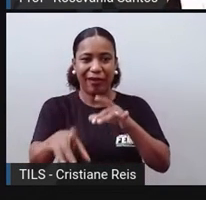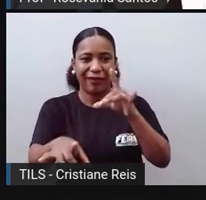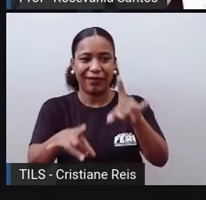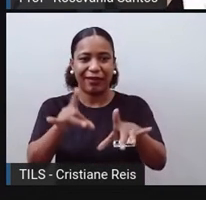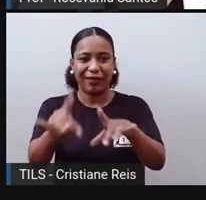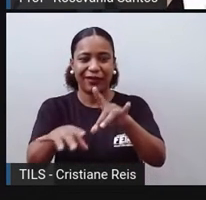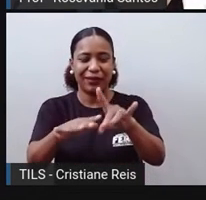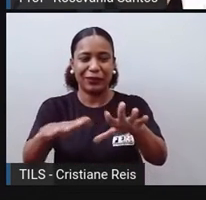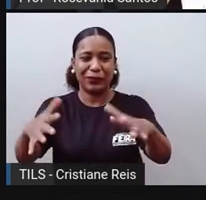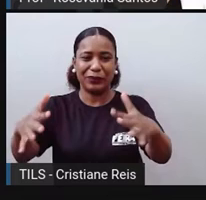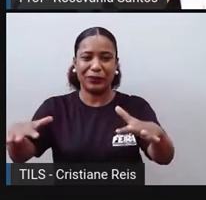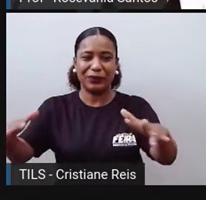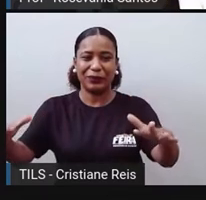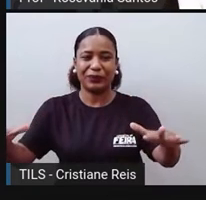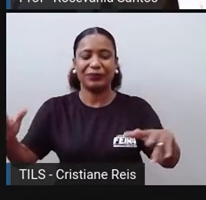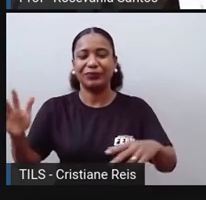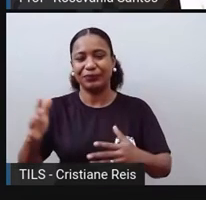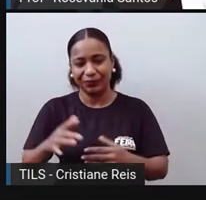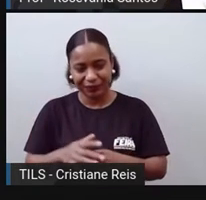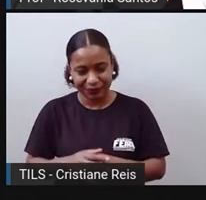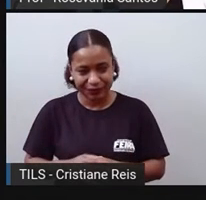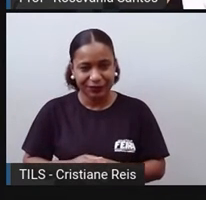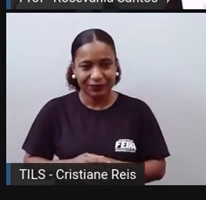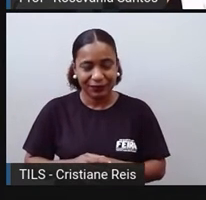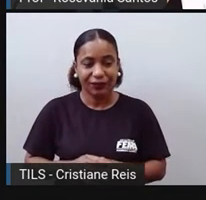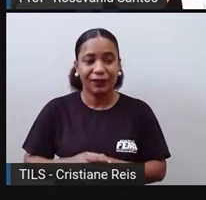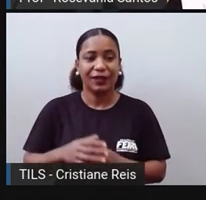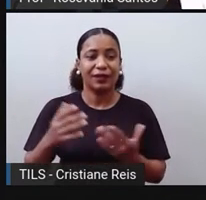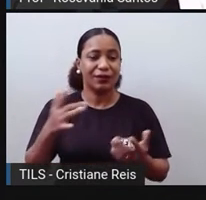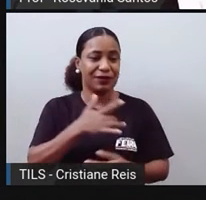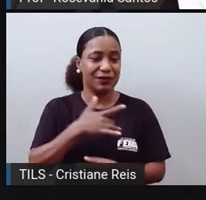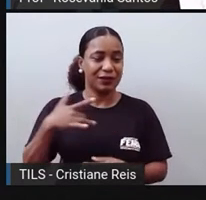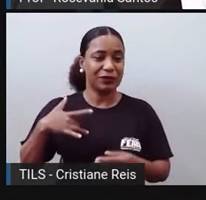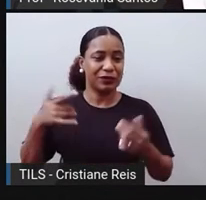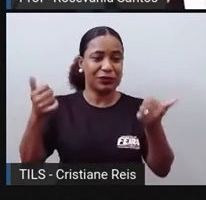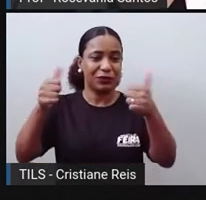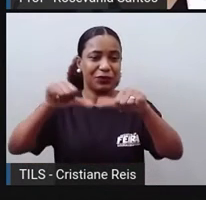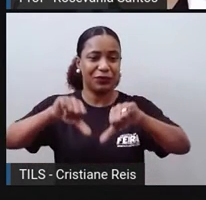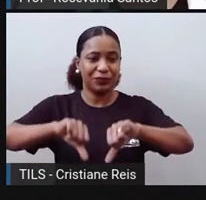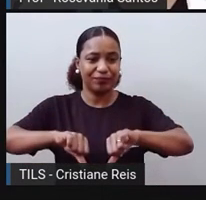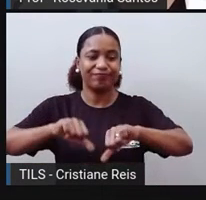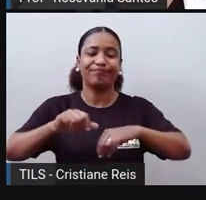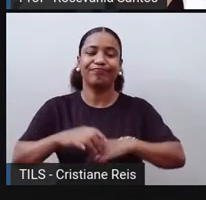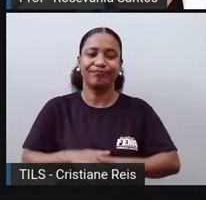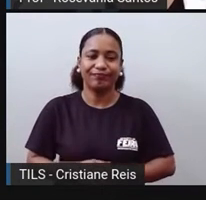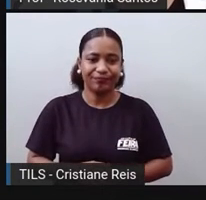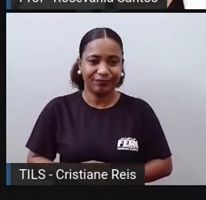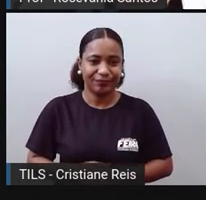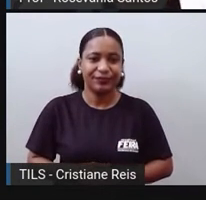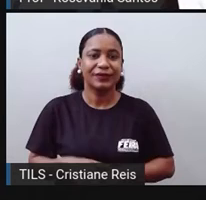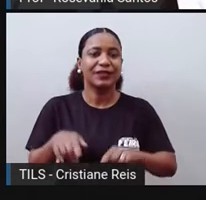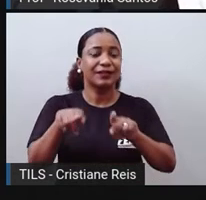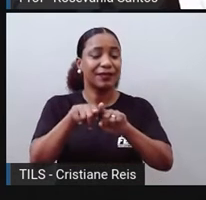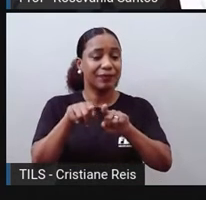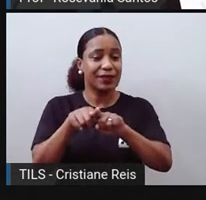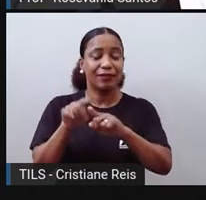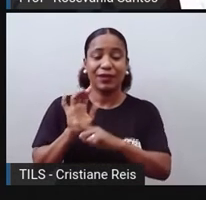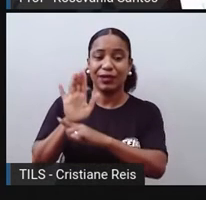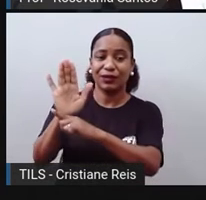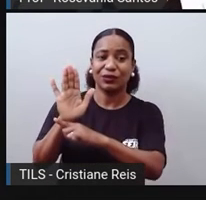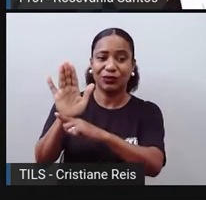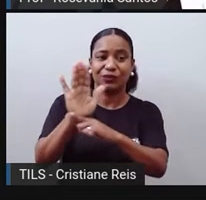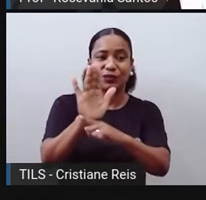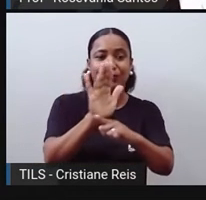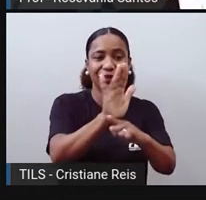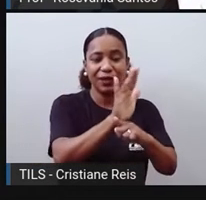desgaste desses elementos, eles são maiores. Para que eu tenha que alimentar e eu tenha que produzir mais, assim